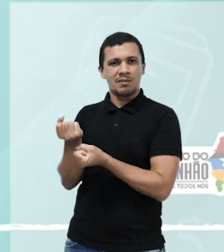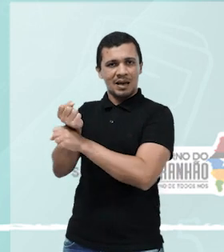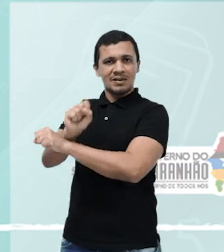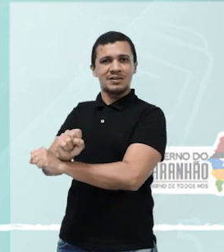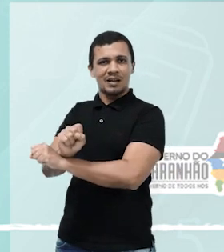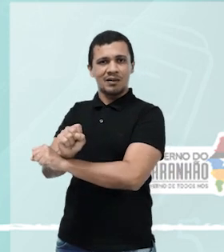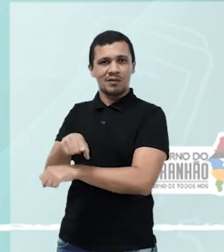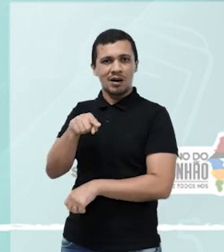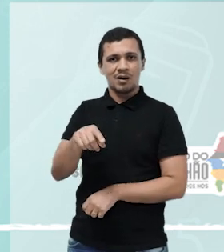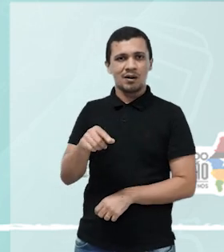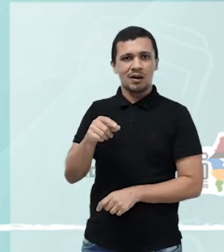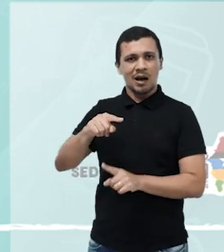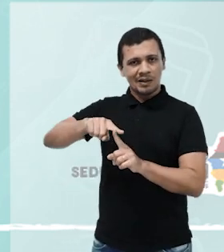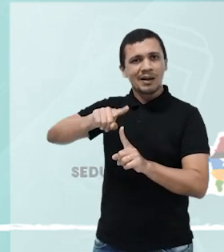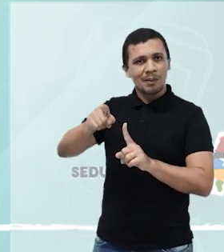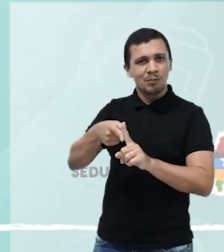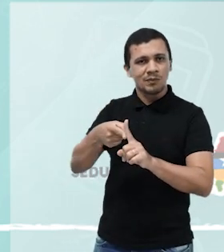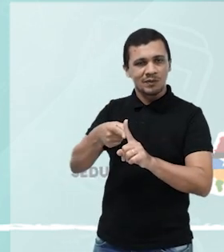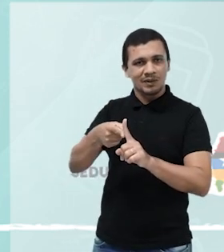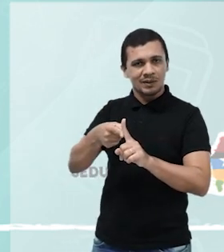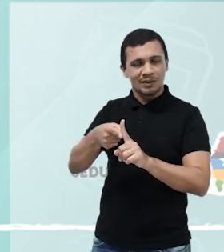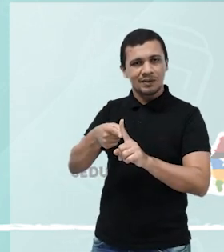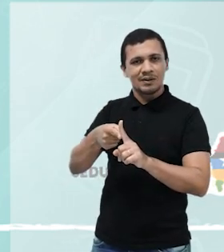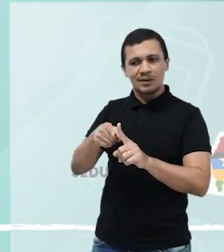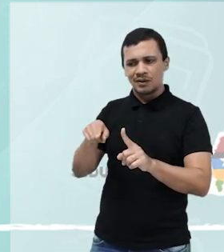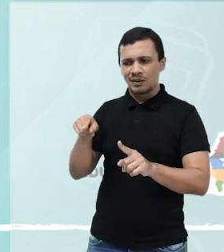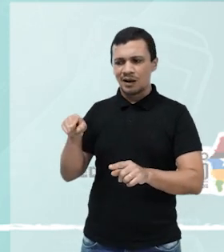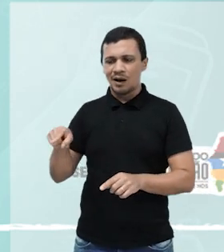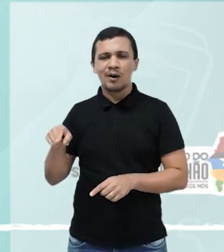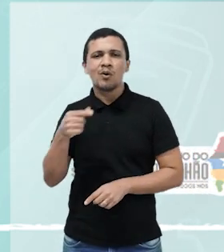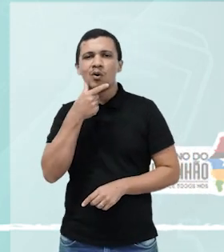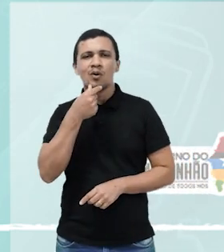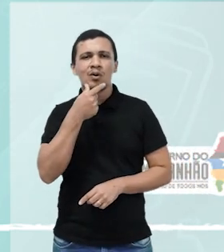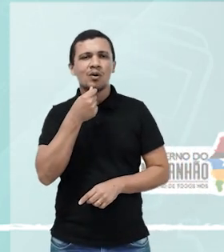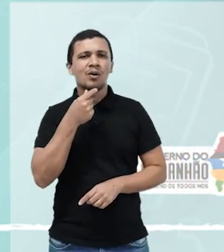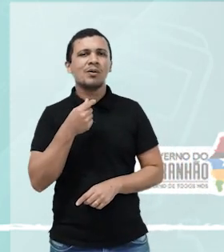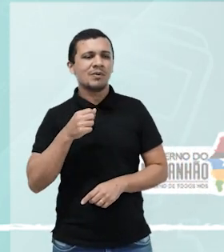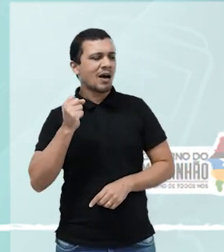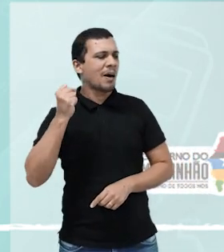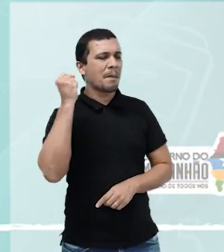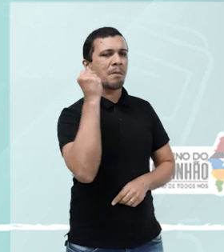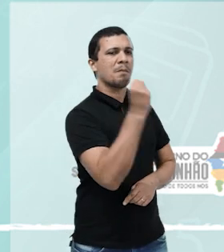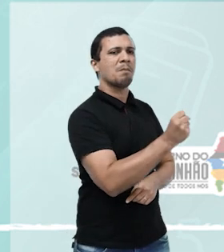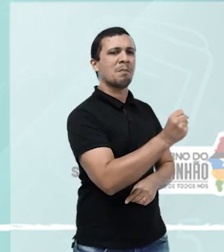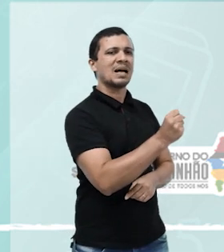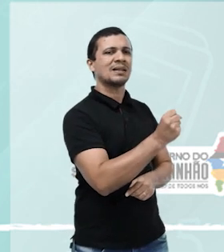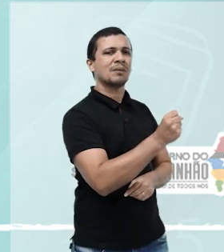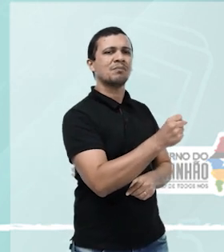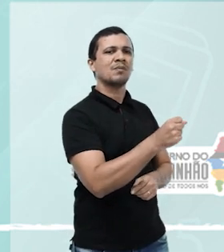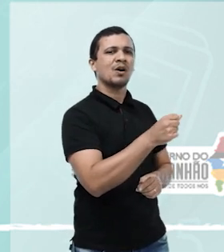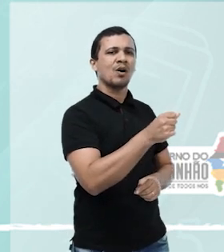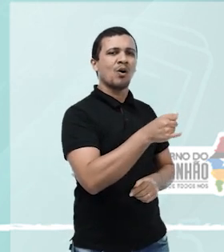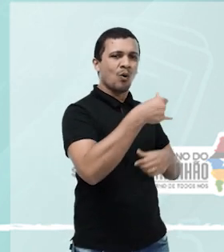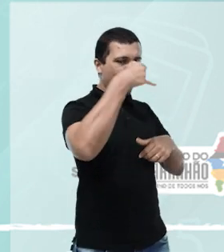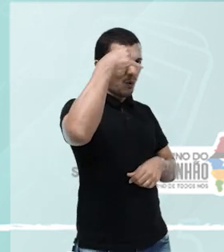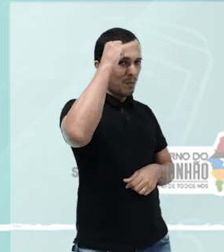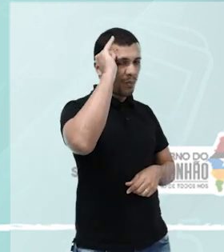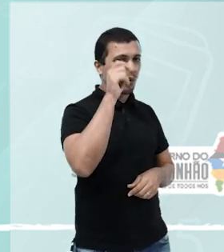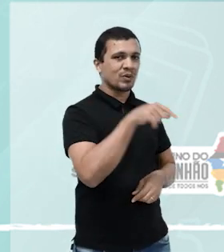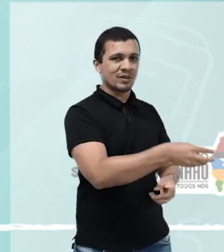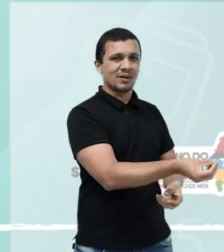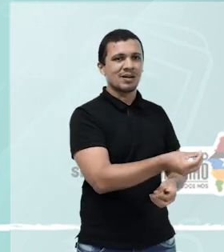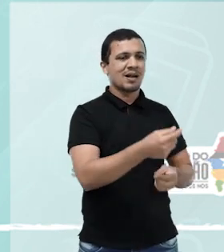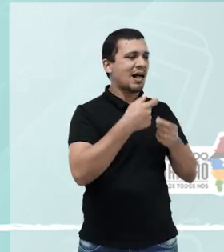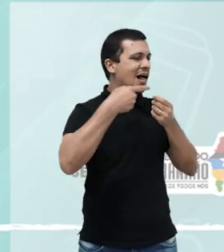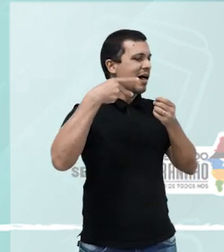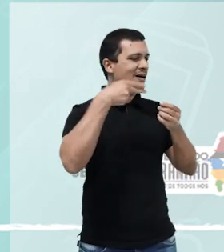ela quer comer a língua do boi. E o Francisco vai lá e mata o boi da fazenda, e tira a língua para fazer um prato para a gestante no desejo